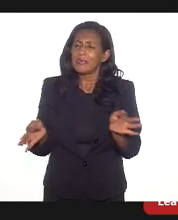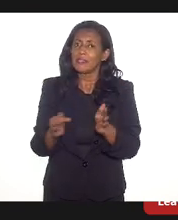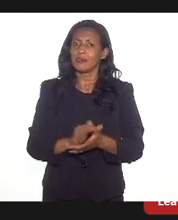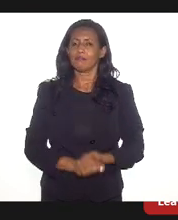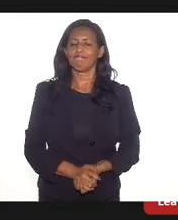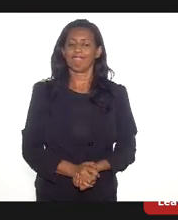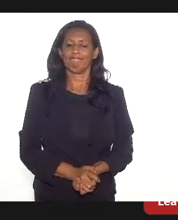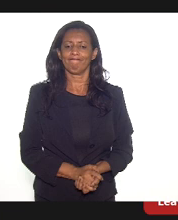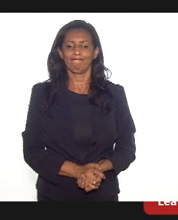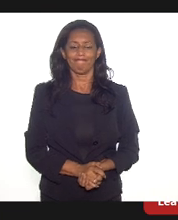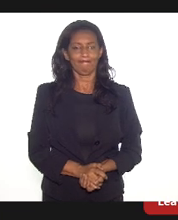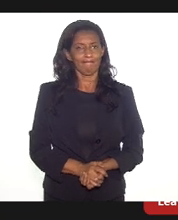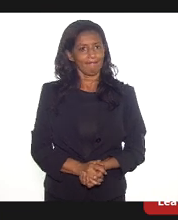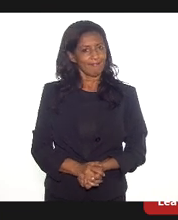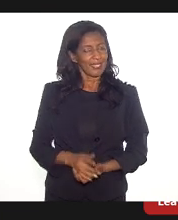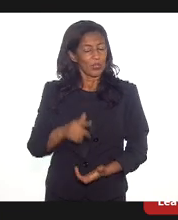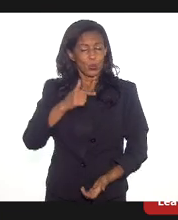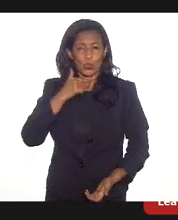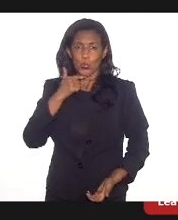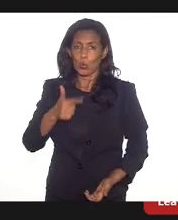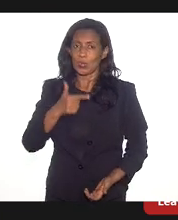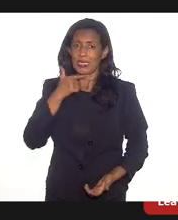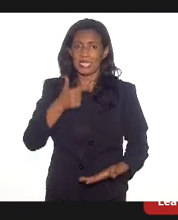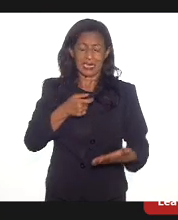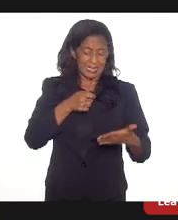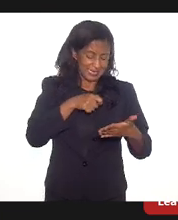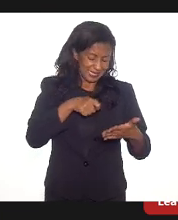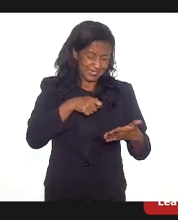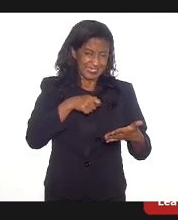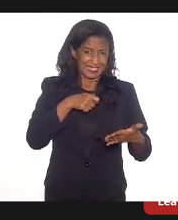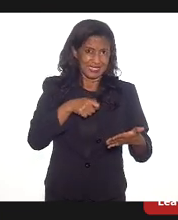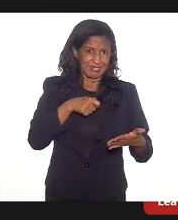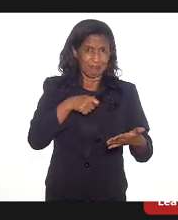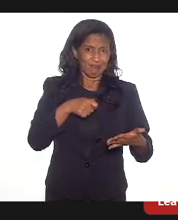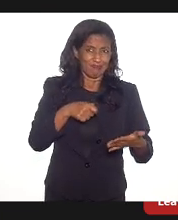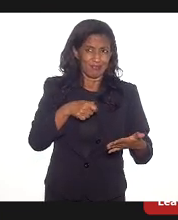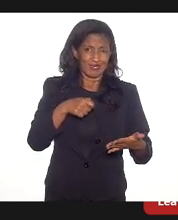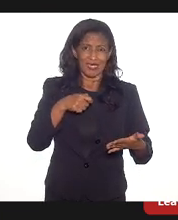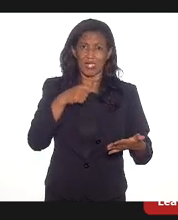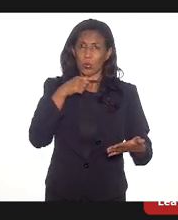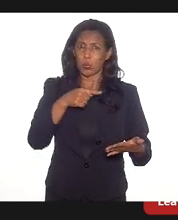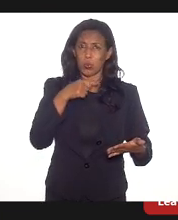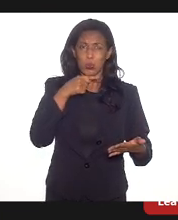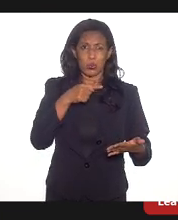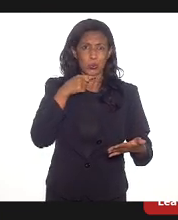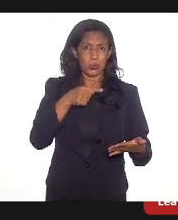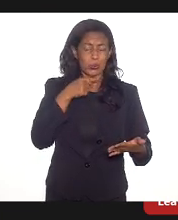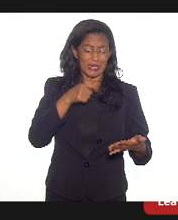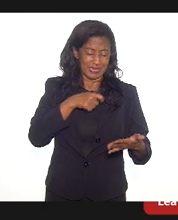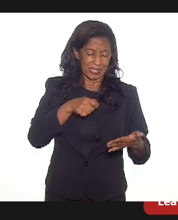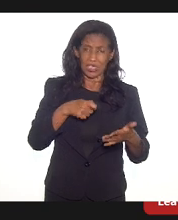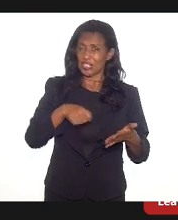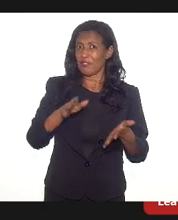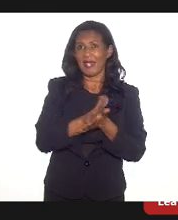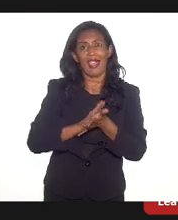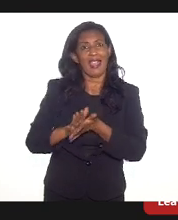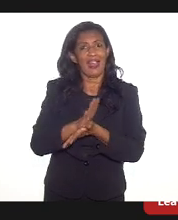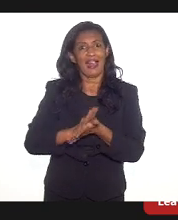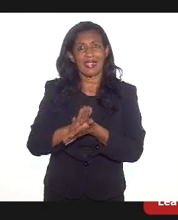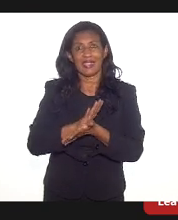E aí, ele não conseguiu fazer aquela redação, ele não conseguiu praticamente escrever nada,